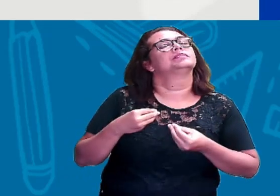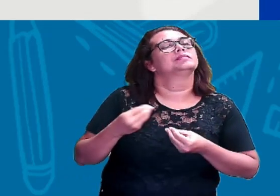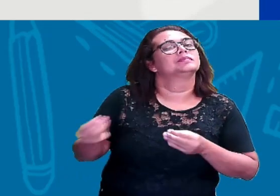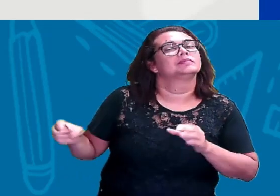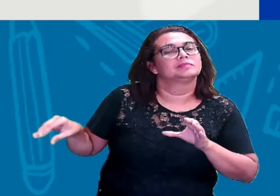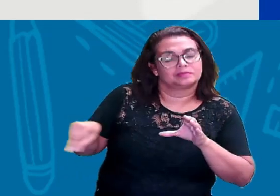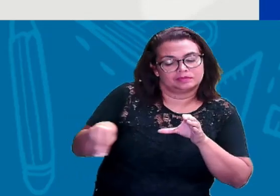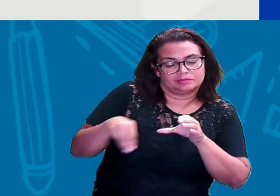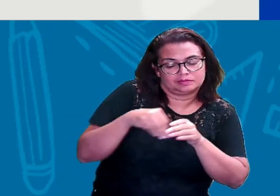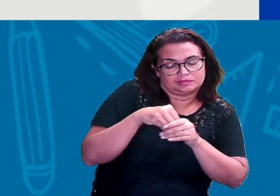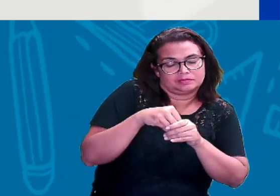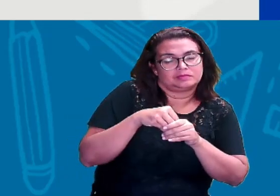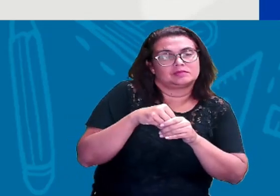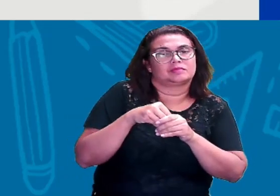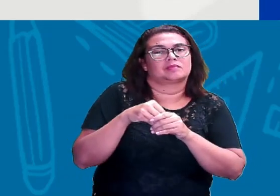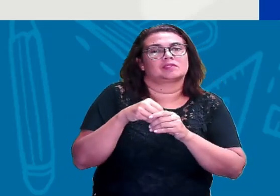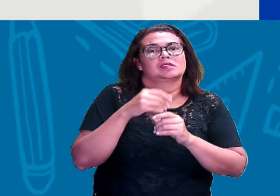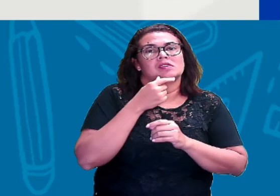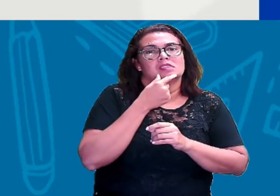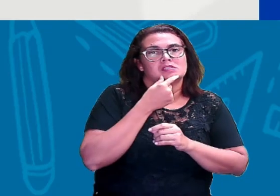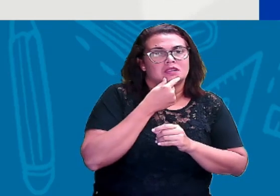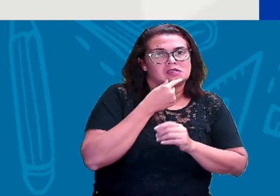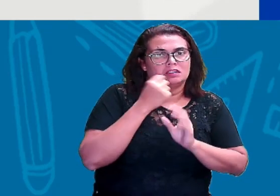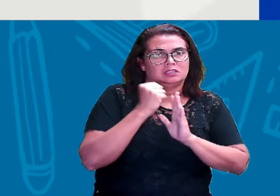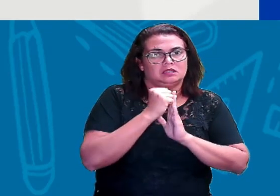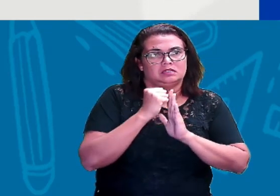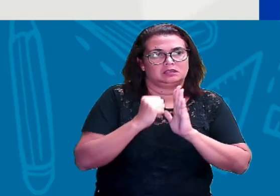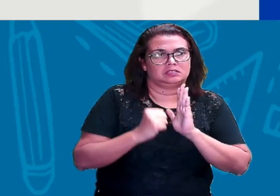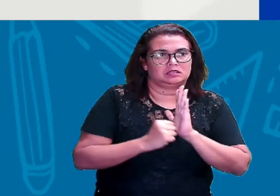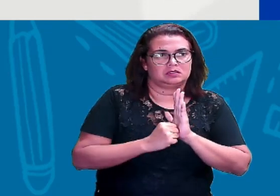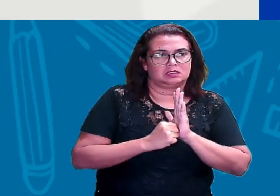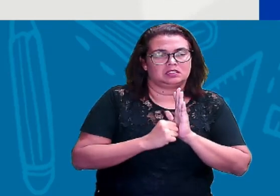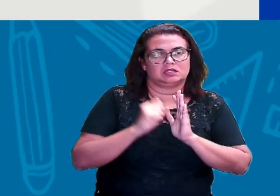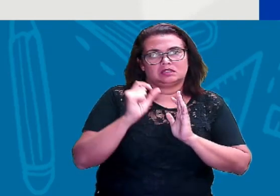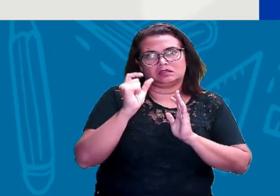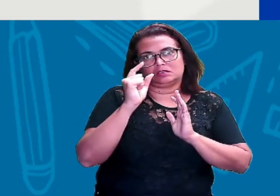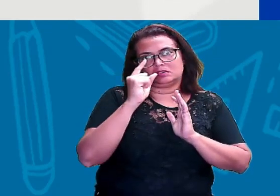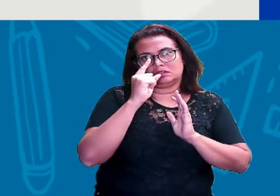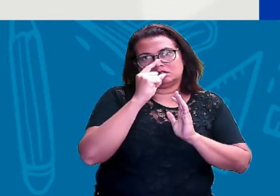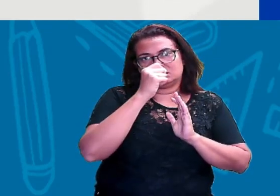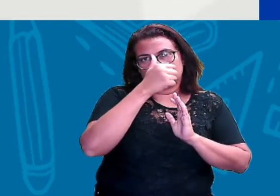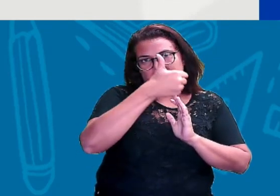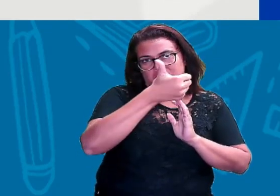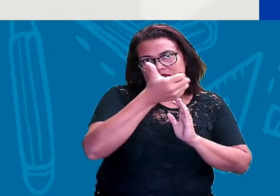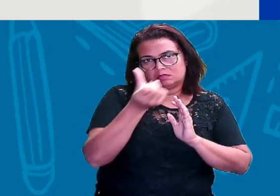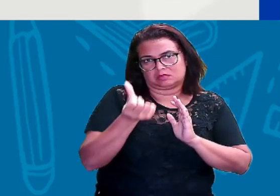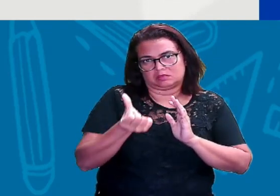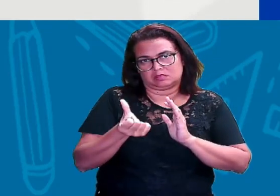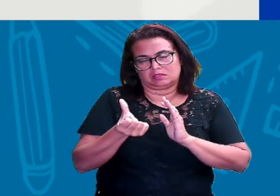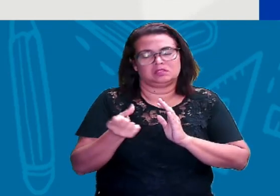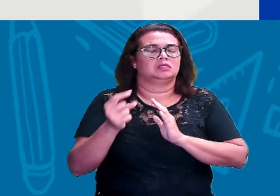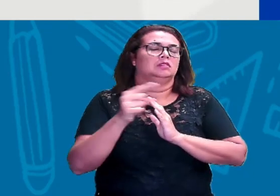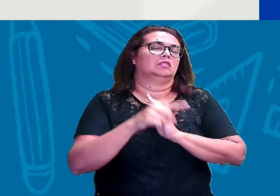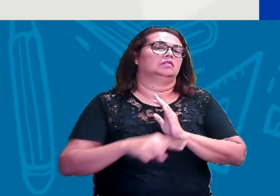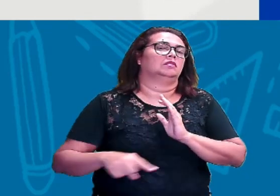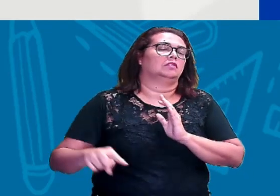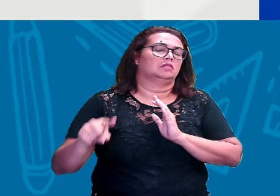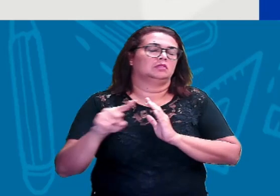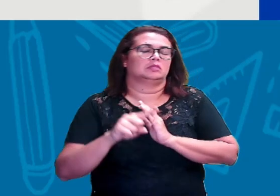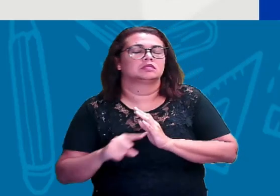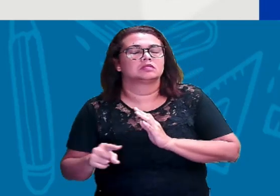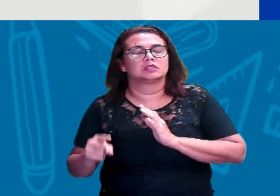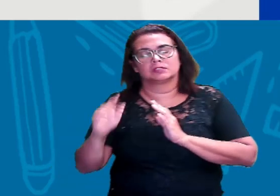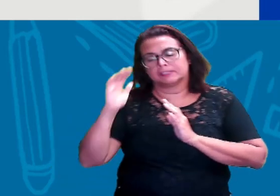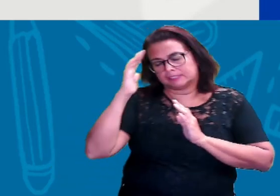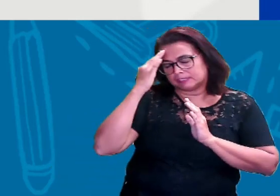alfabeto inglês no século XVI. Então, é bom a gente ficar aí tendo uma noção que só apenas